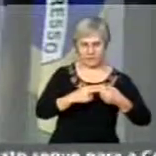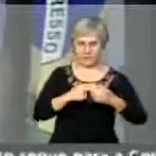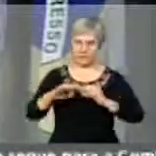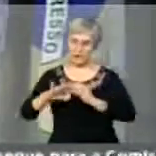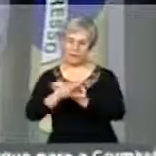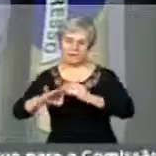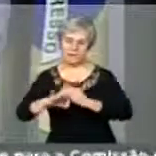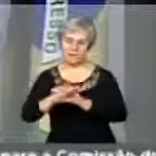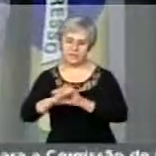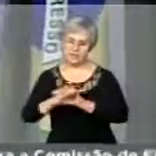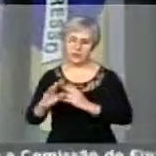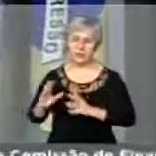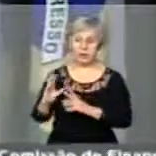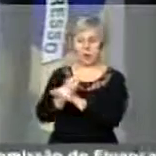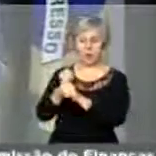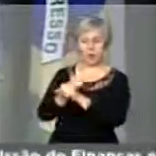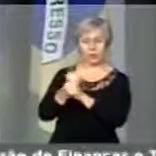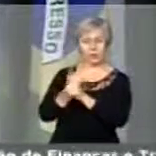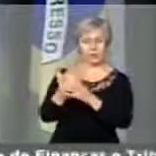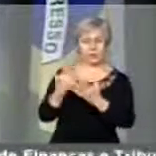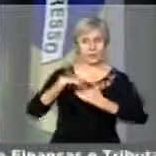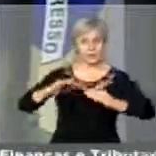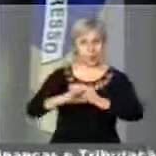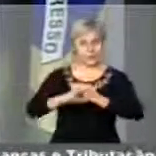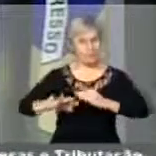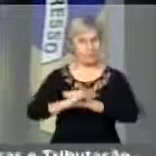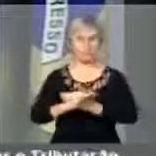O arquiteto, muitas vezes,